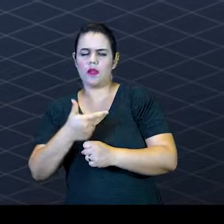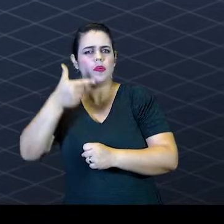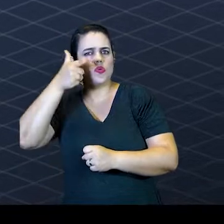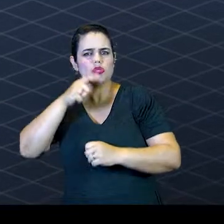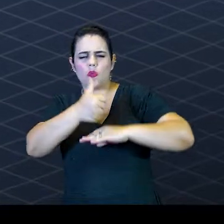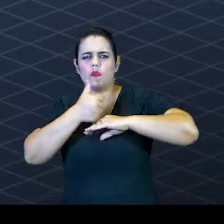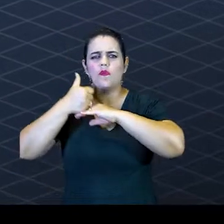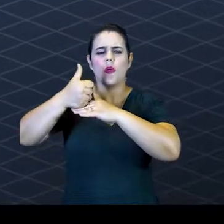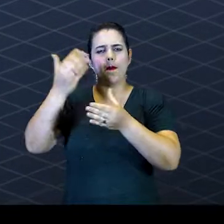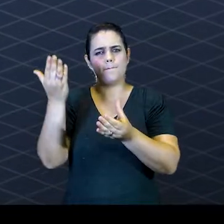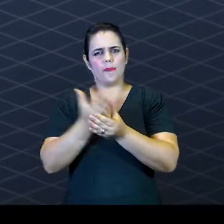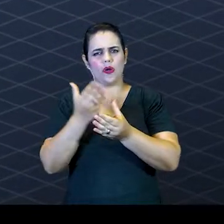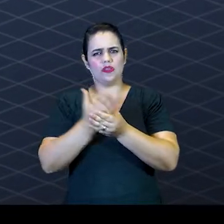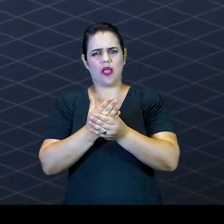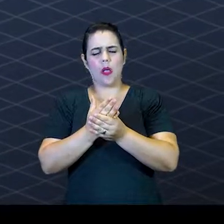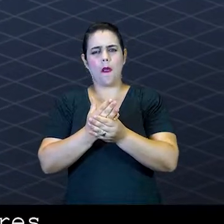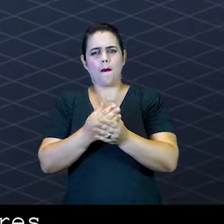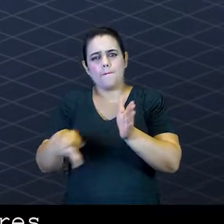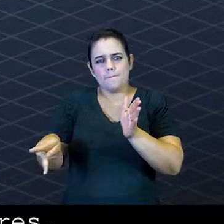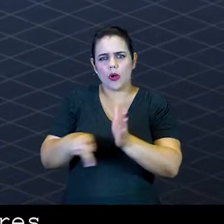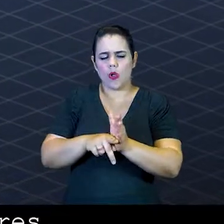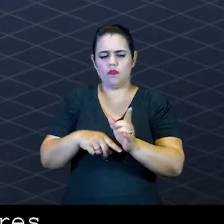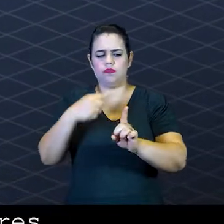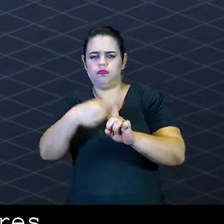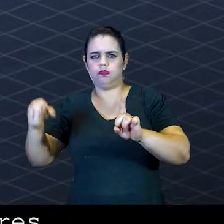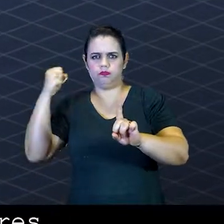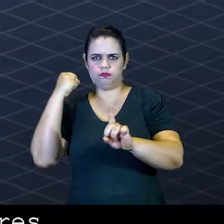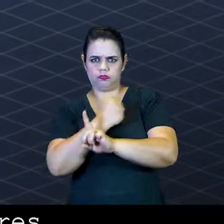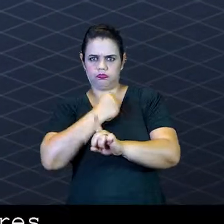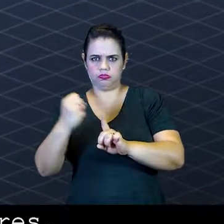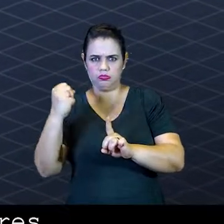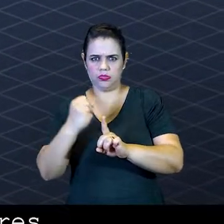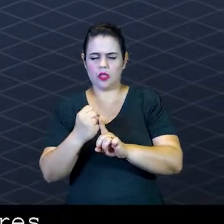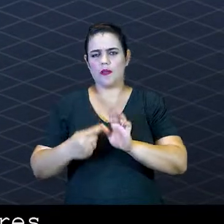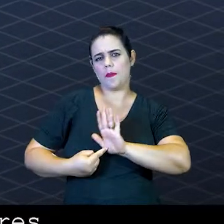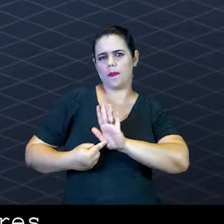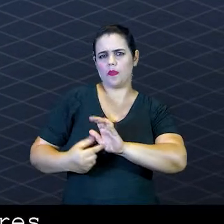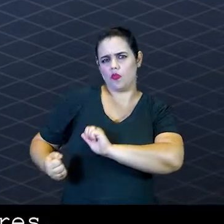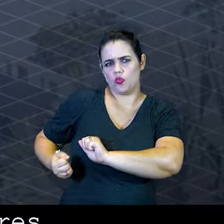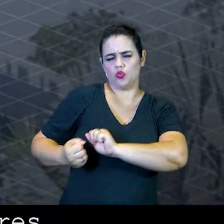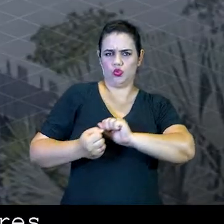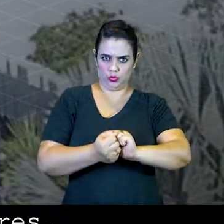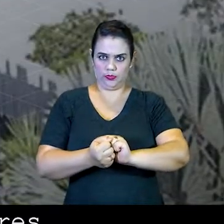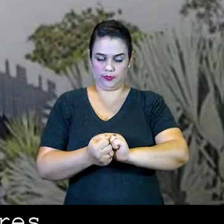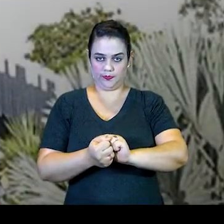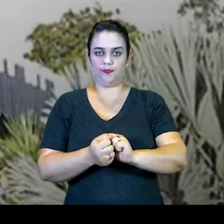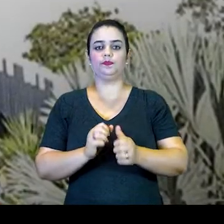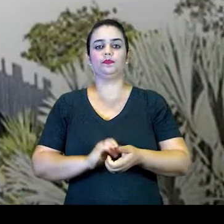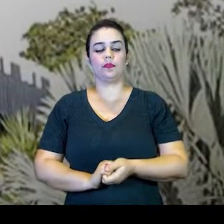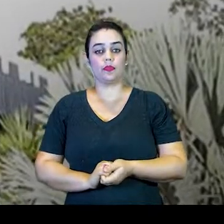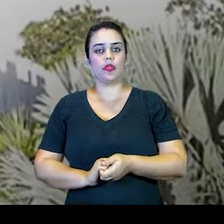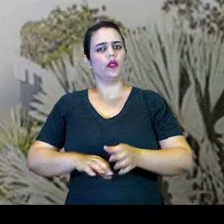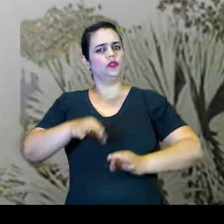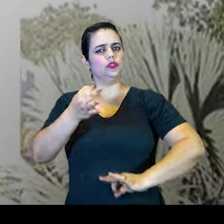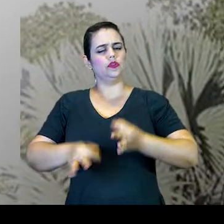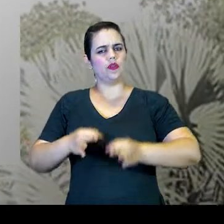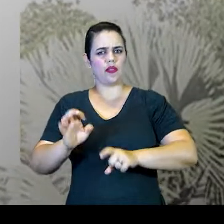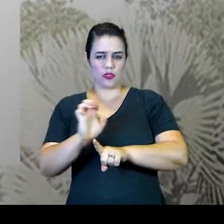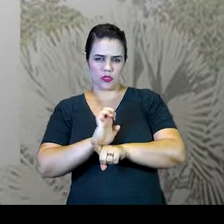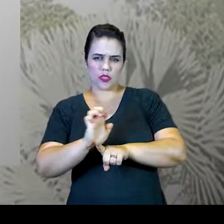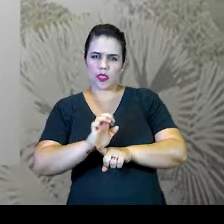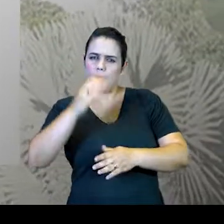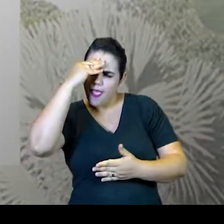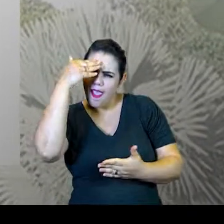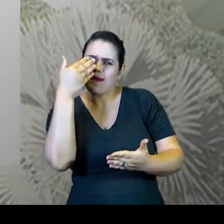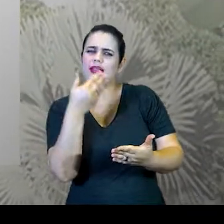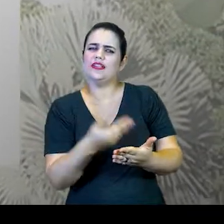processos relacionados ao feminicídio e à violência doméstica e familiar contra as mulheres. E a Justiça Estadual também